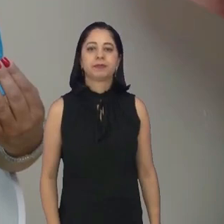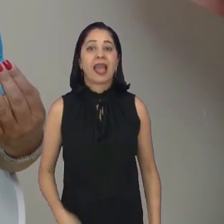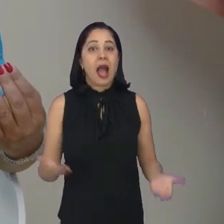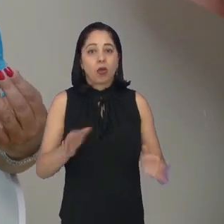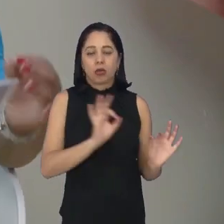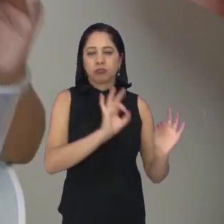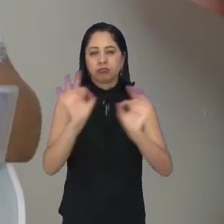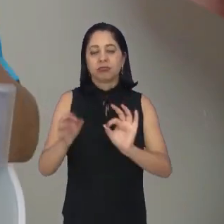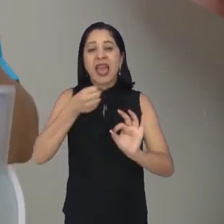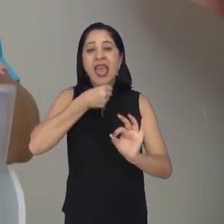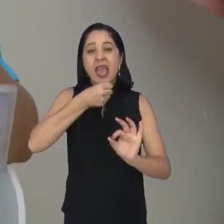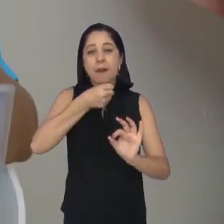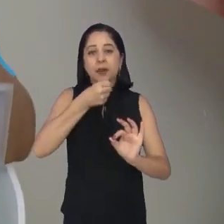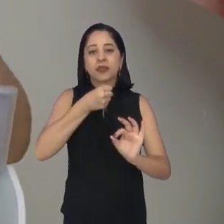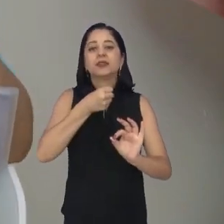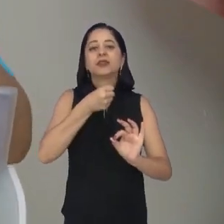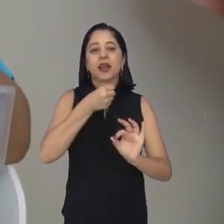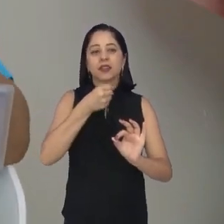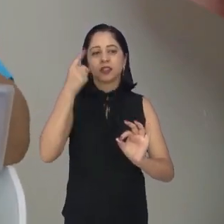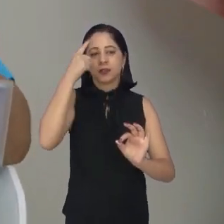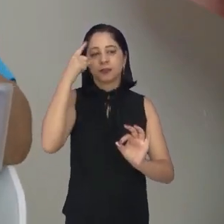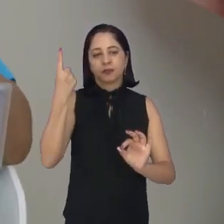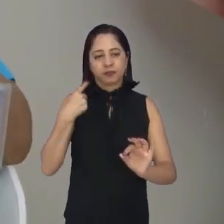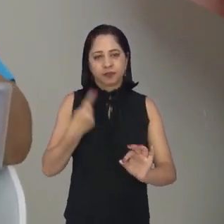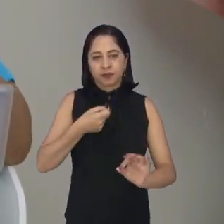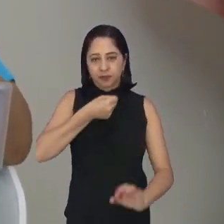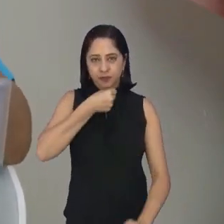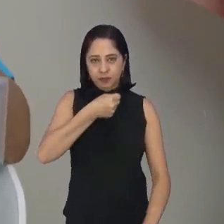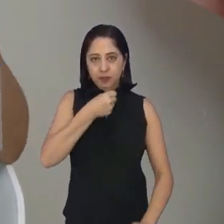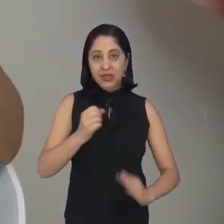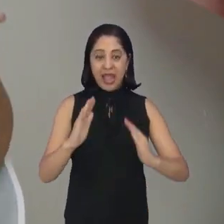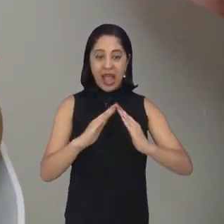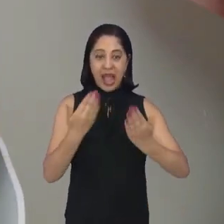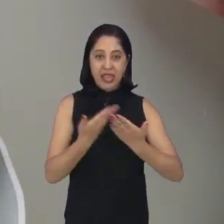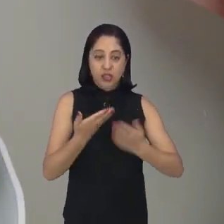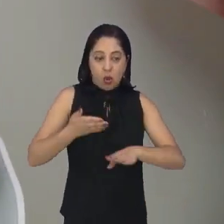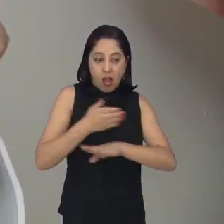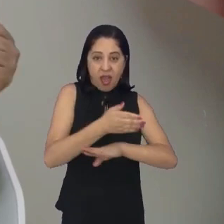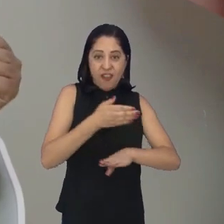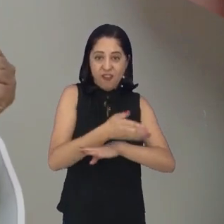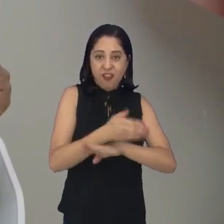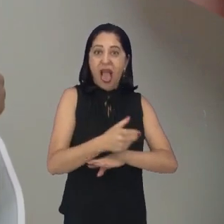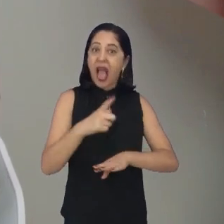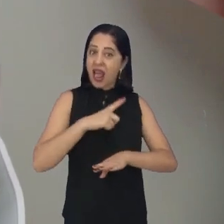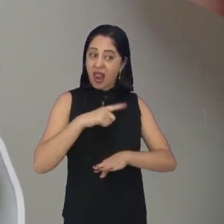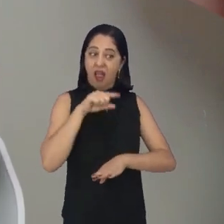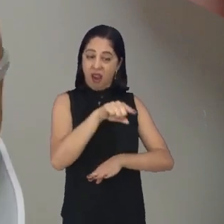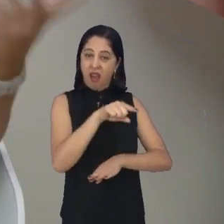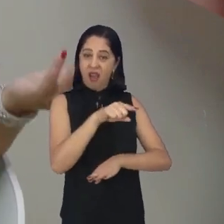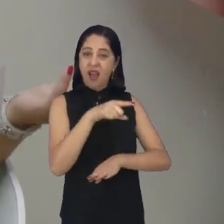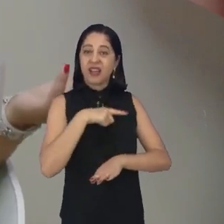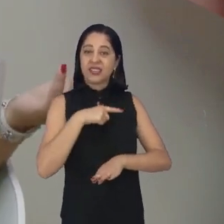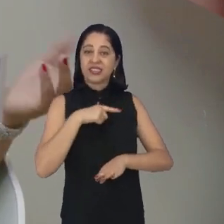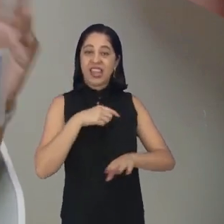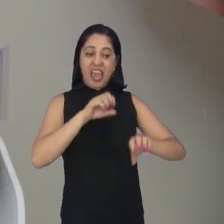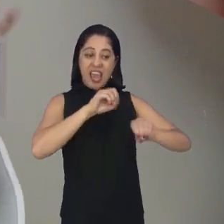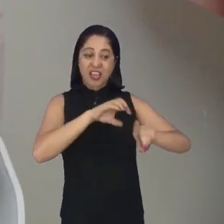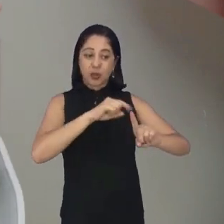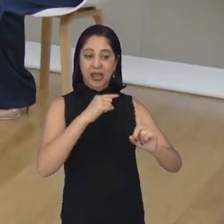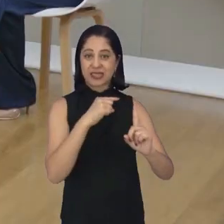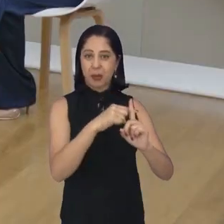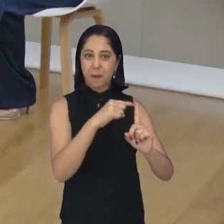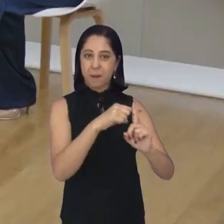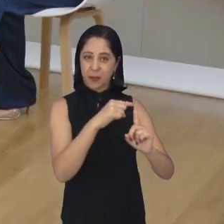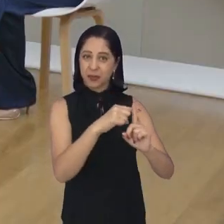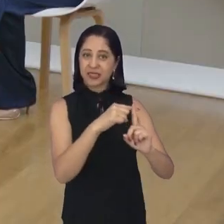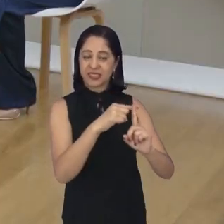Tamires Vick foi conhecer uma escola aqui em São José dos Campos que trabalha aí com a educação positiva, na verdade, com